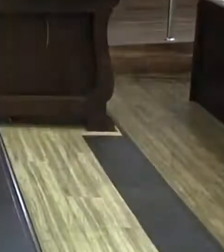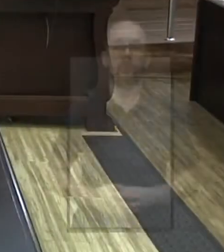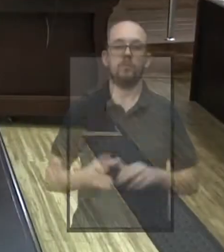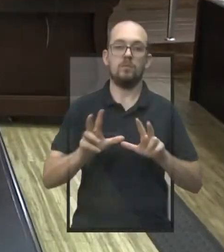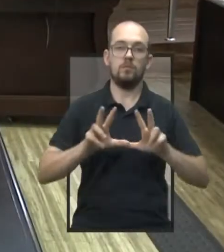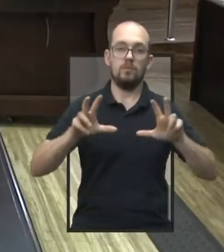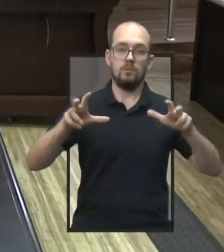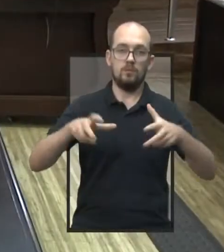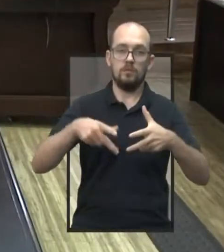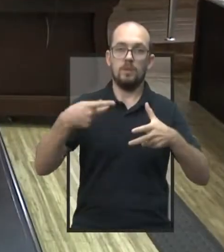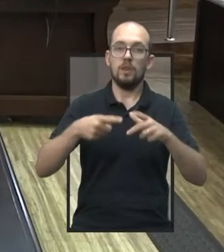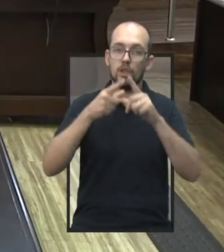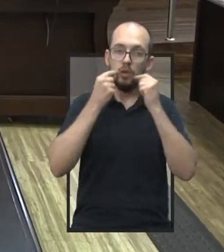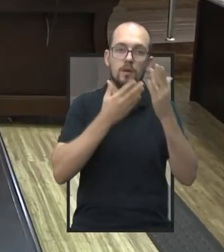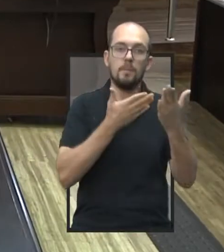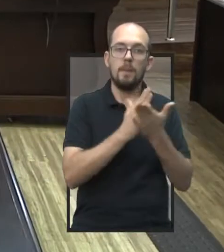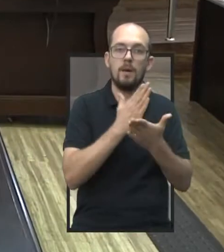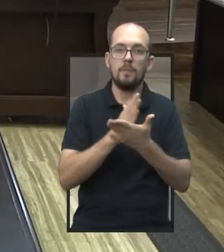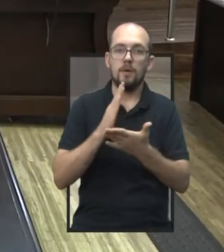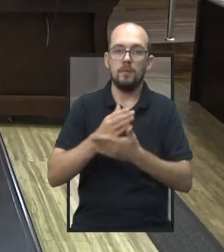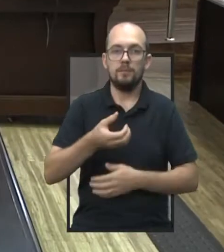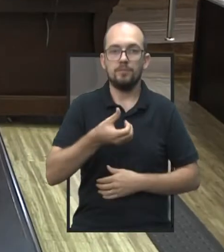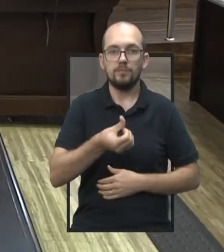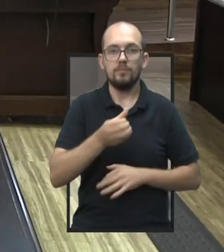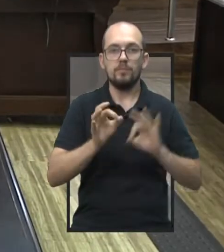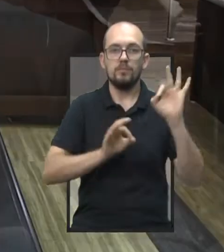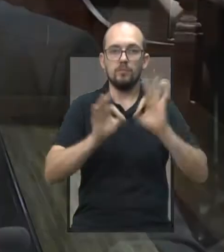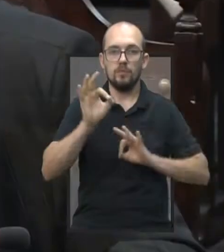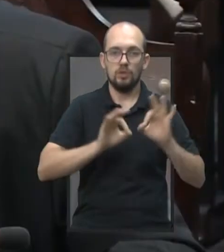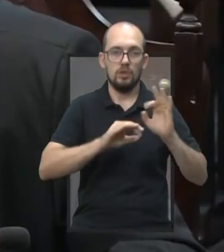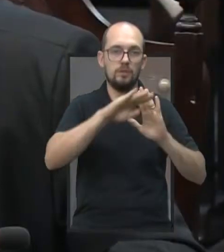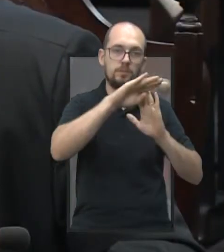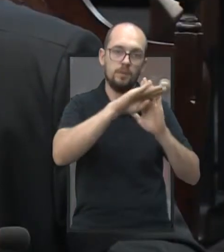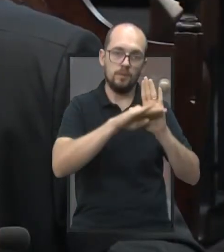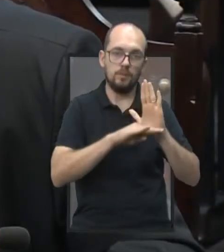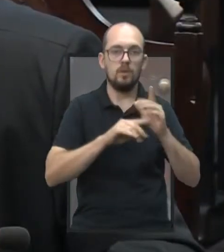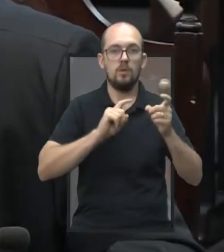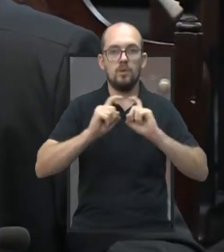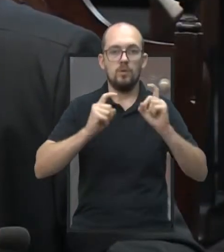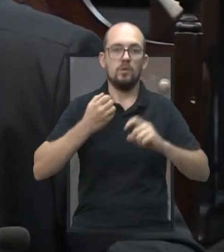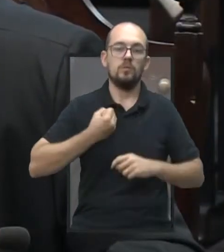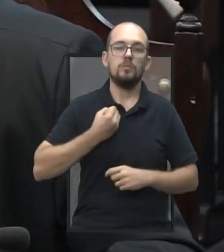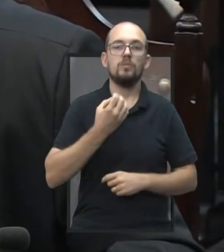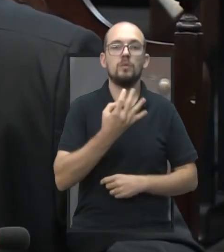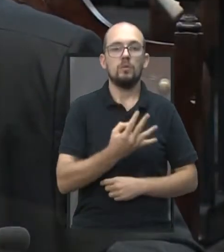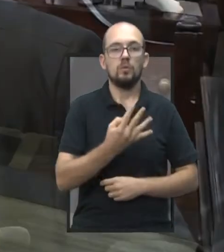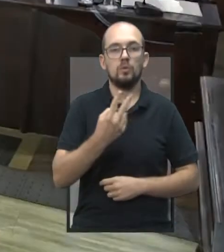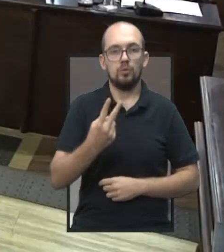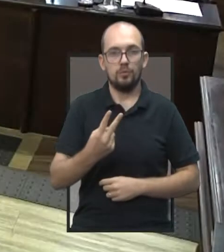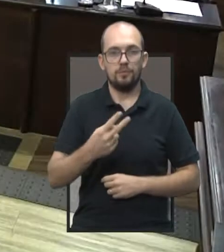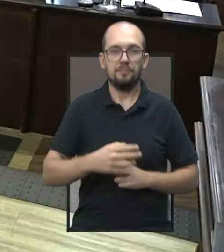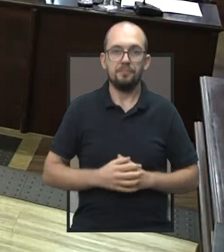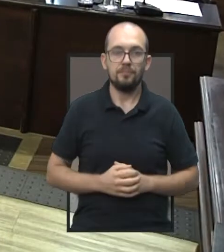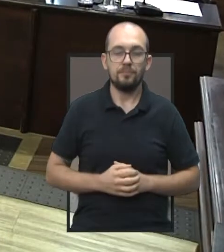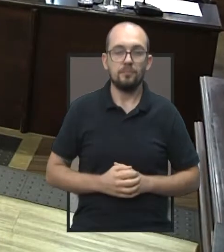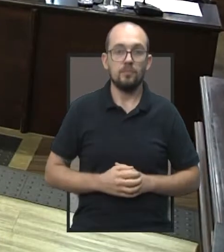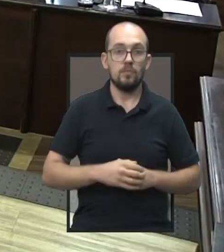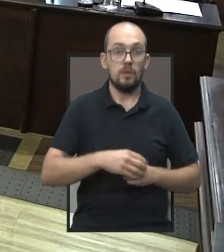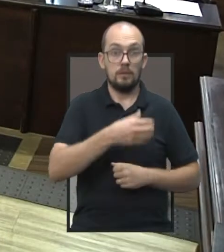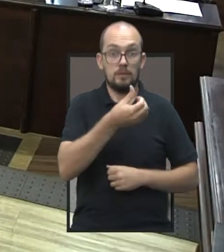Câmara de Jaú aprova seis projetos na ordem do dia da 42ª Sessão Ordinária,